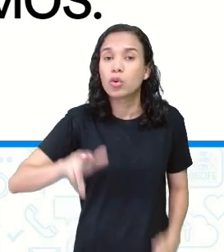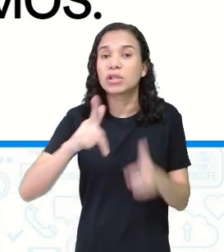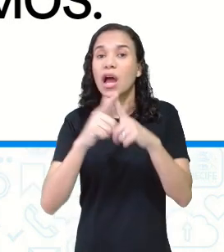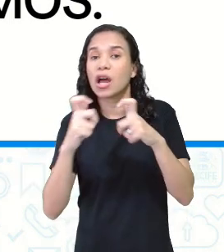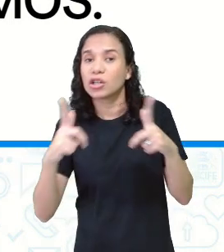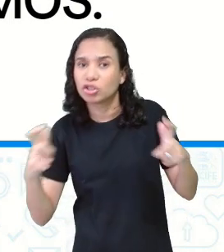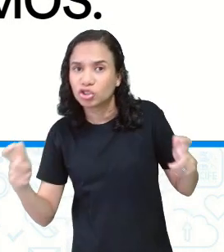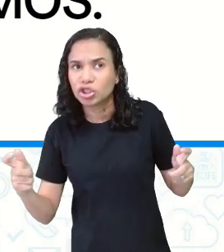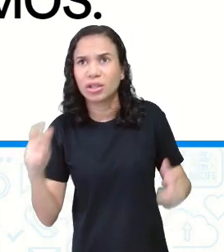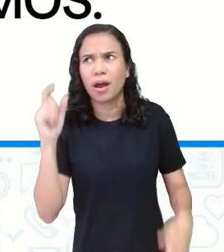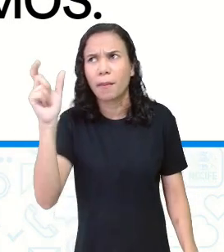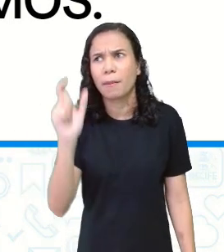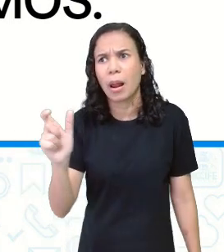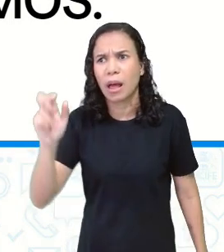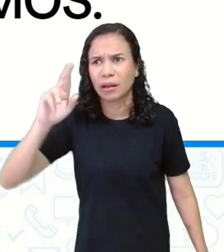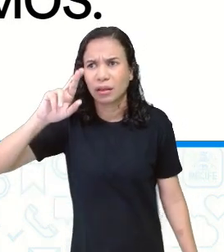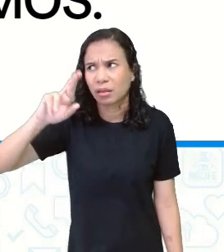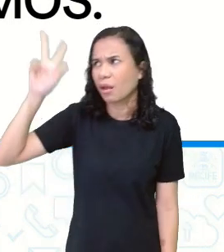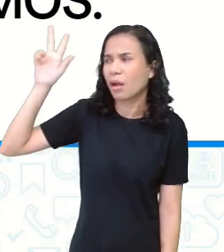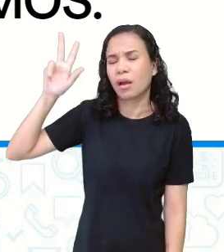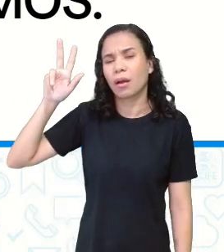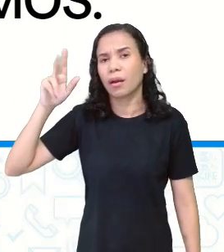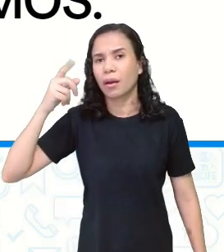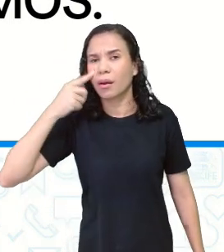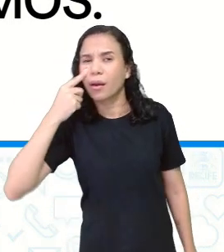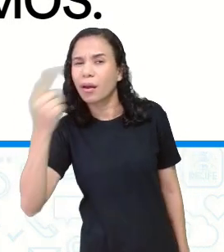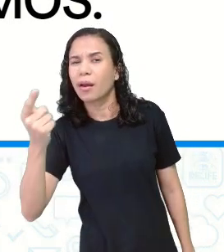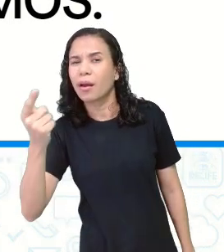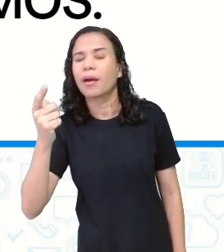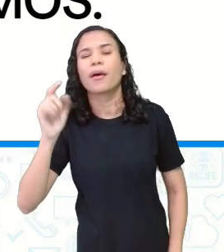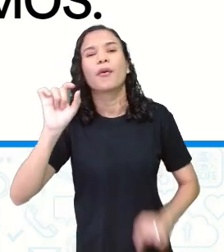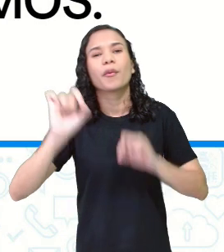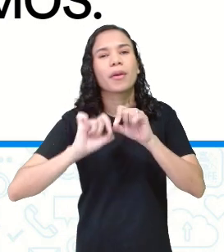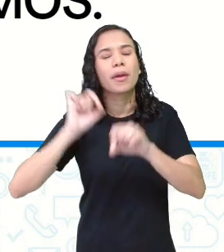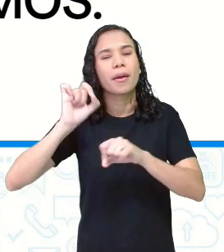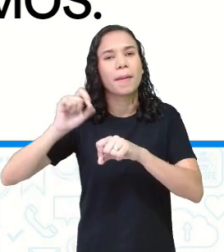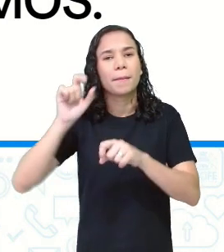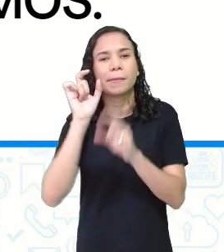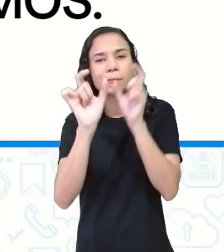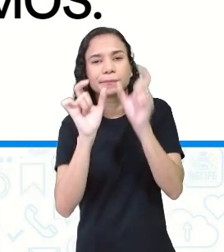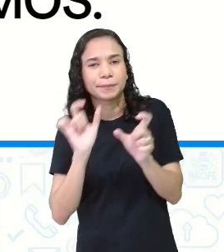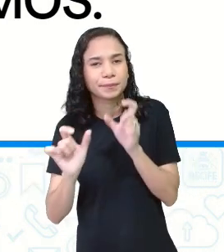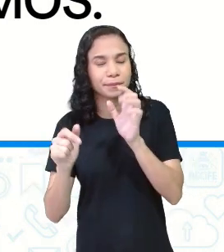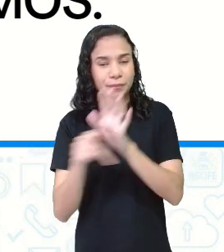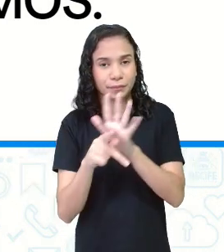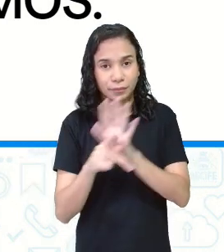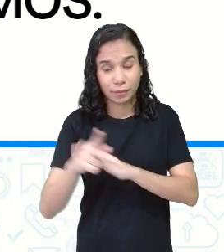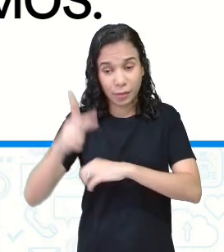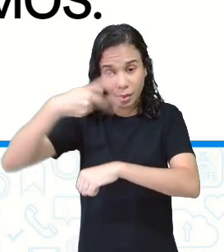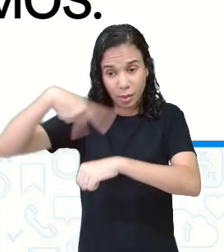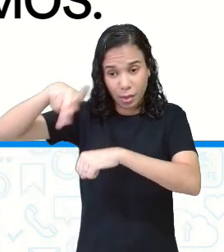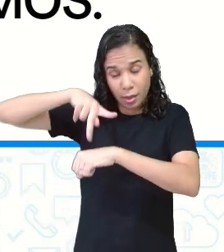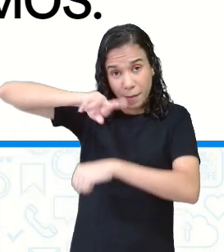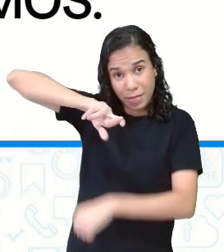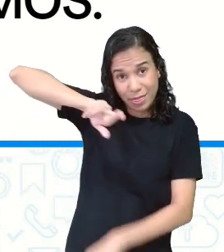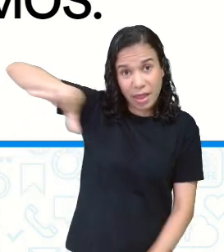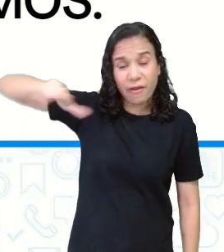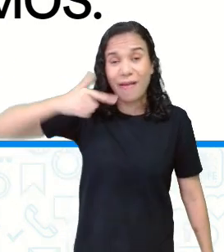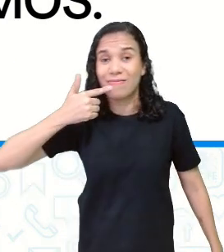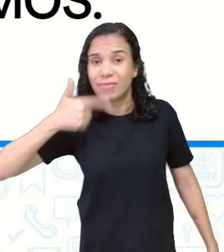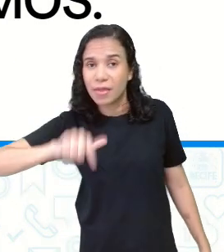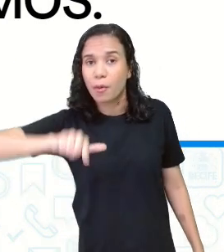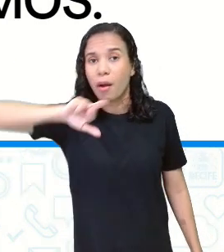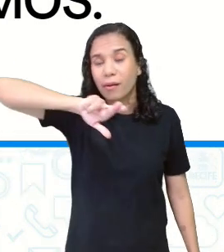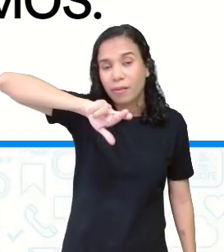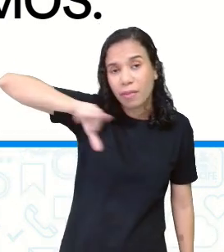estrangeirismos. O que é isso, professora? Estrangeirismos são aquelas palavras de outra língua, de outra